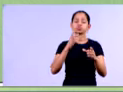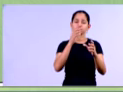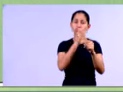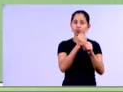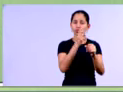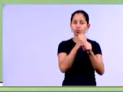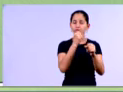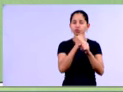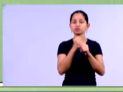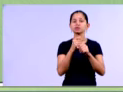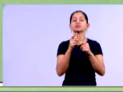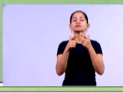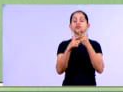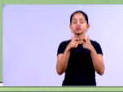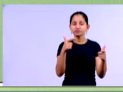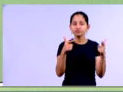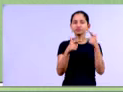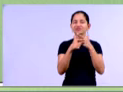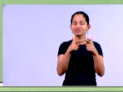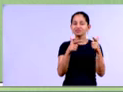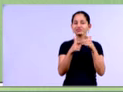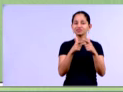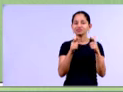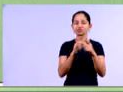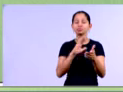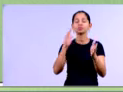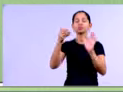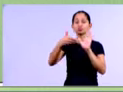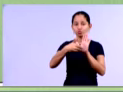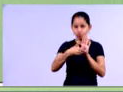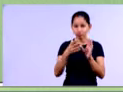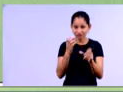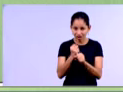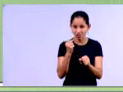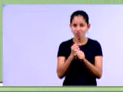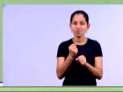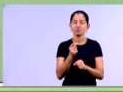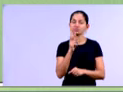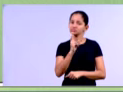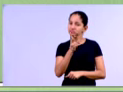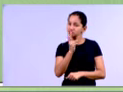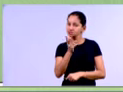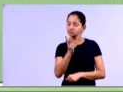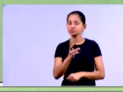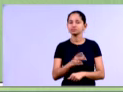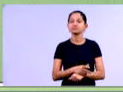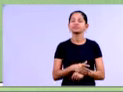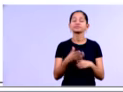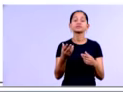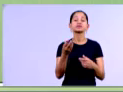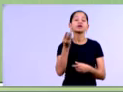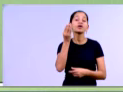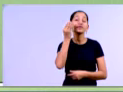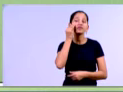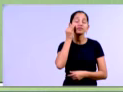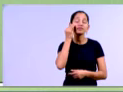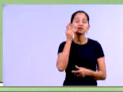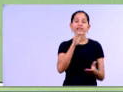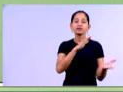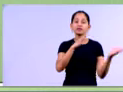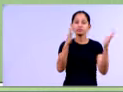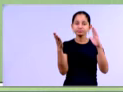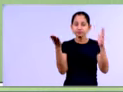todas as contas serão divididas únicas e exclusivamente pela receita líquida, ok? Vamos comprovar isso no slide seguinte.